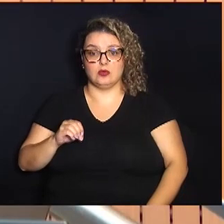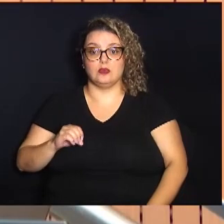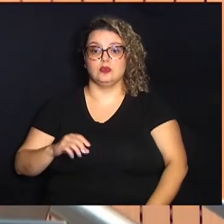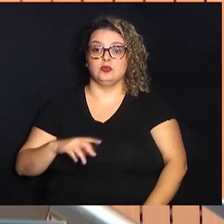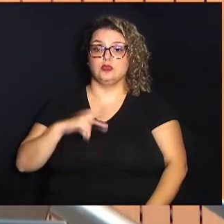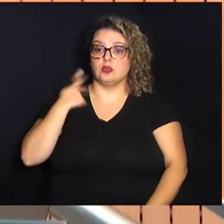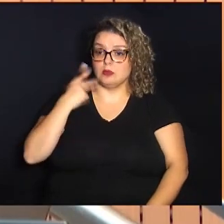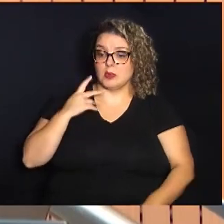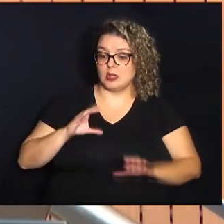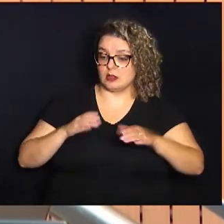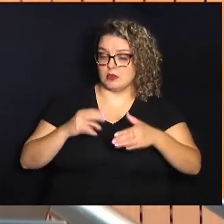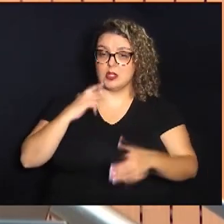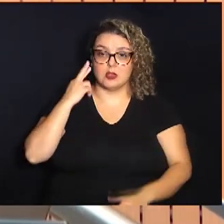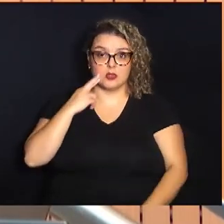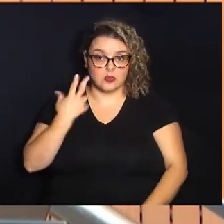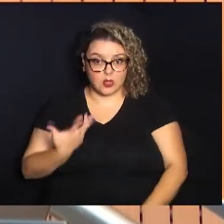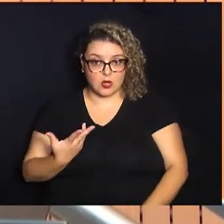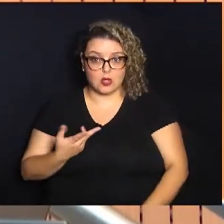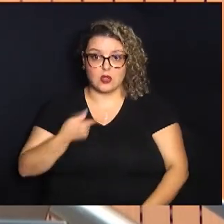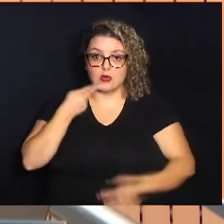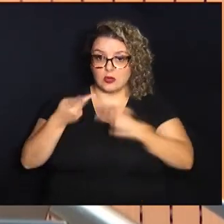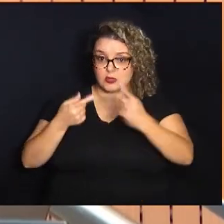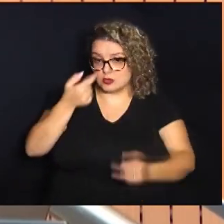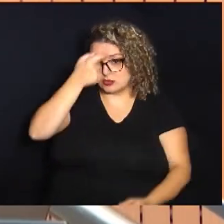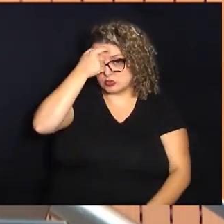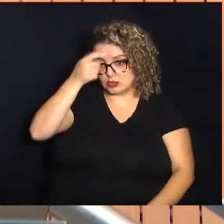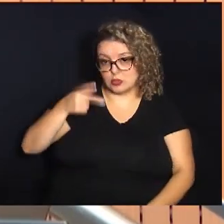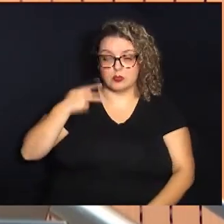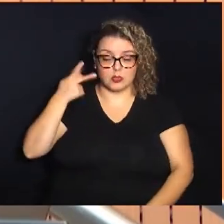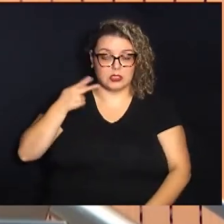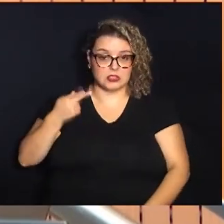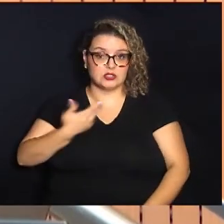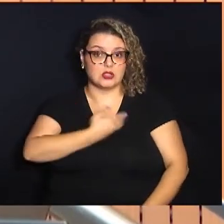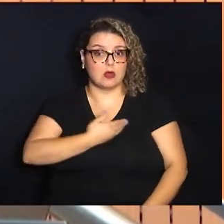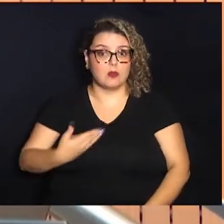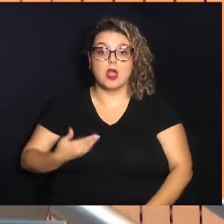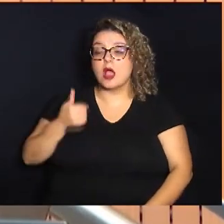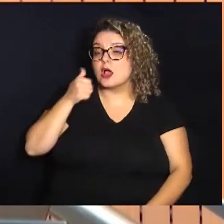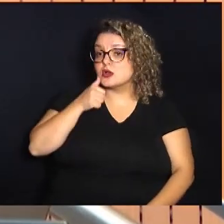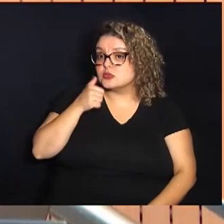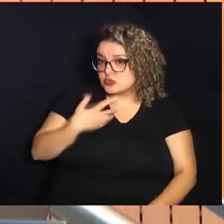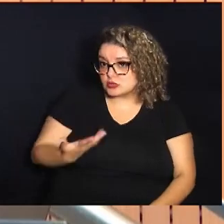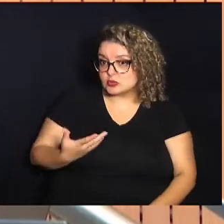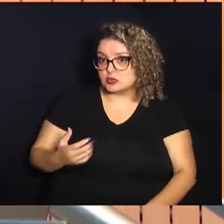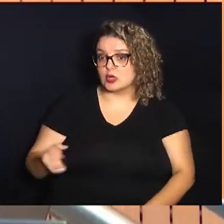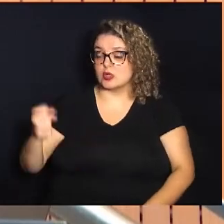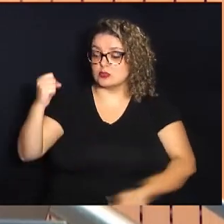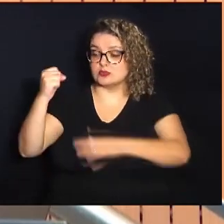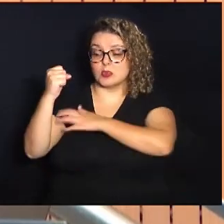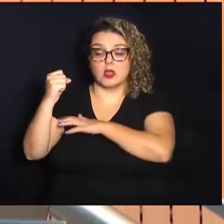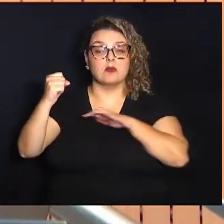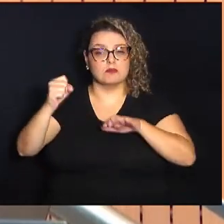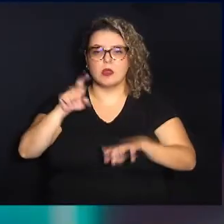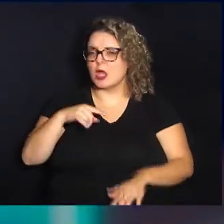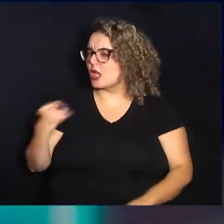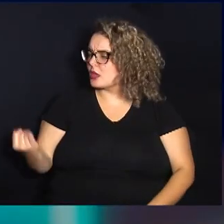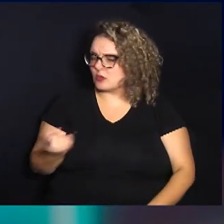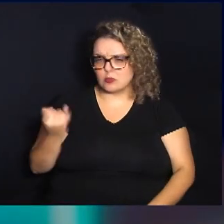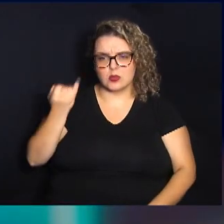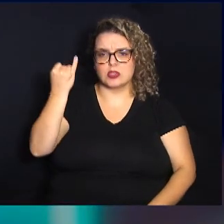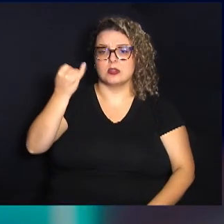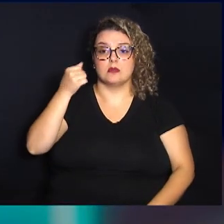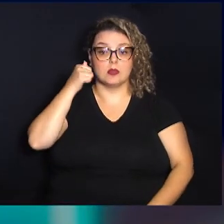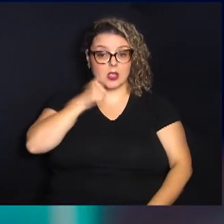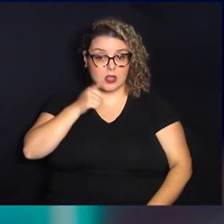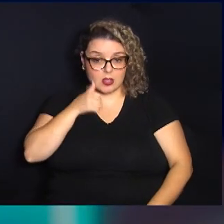comentou que a conscientização sobre políticas públicas para as mulheres e seu empoderamento é fundamental para que as